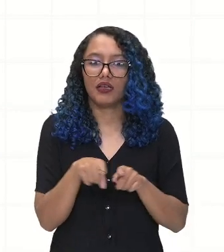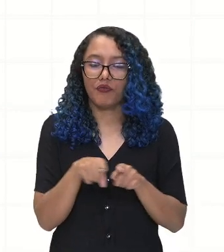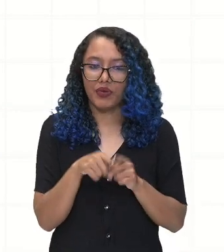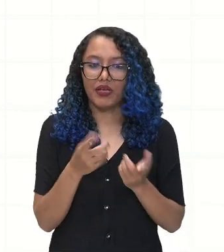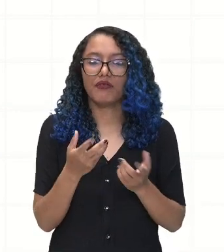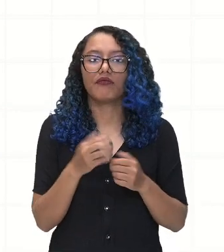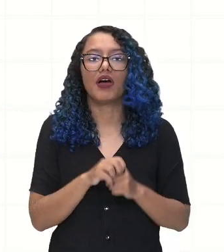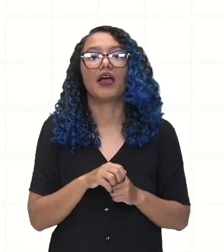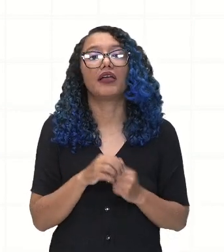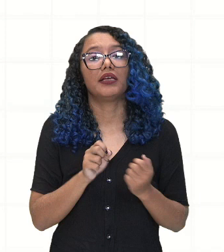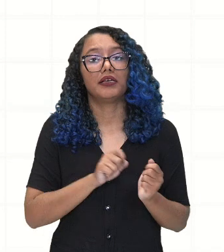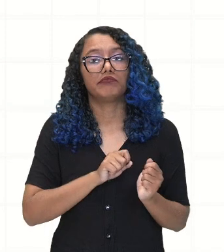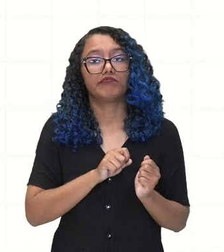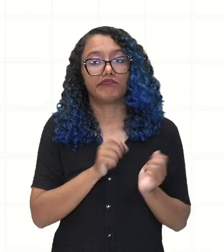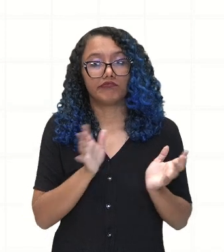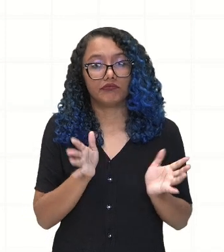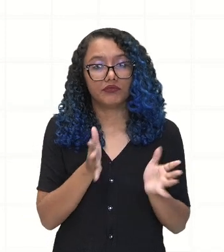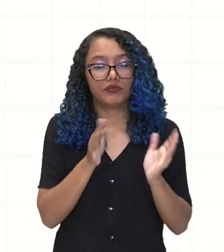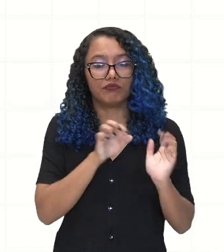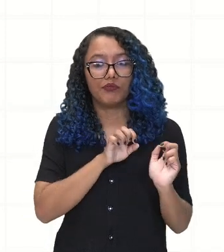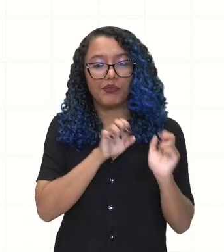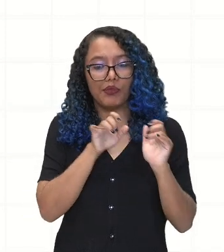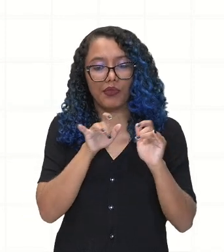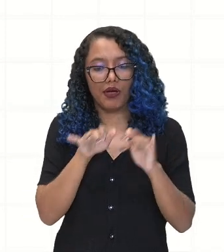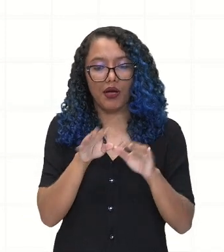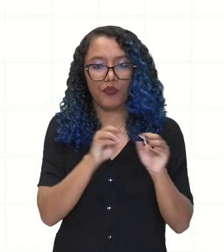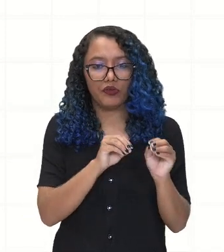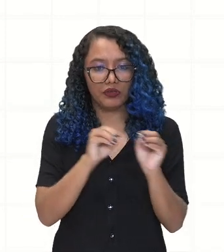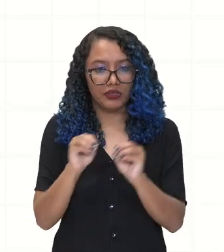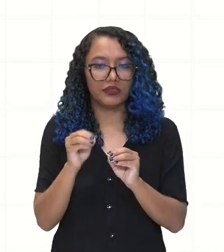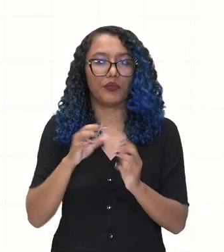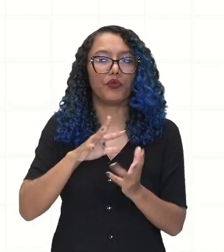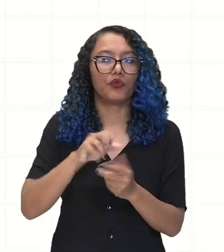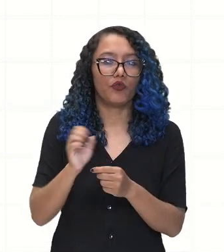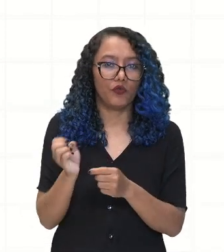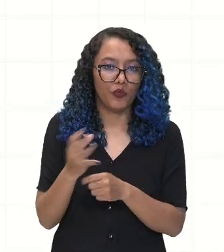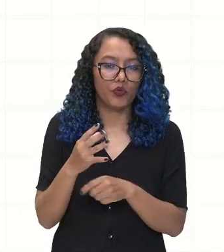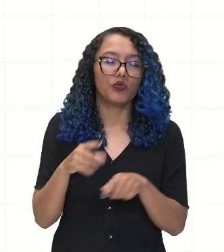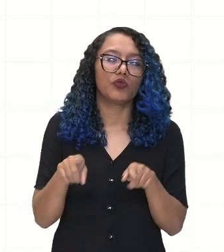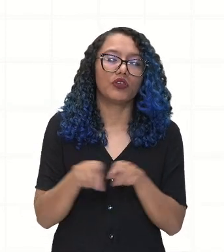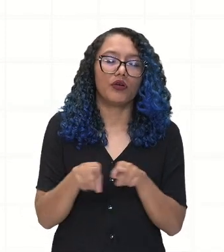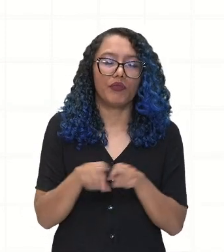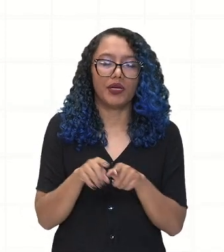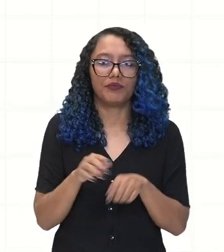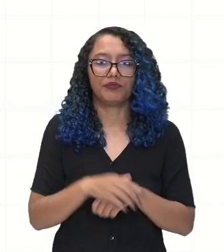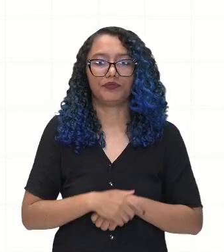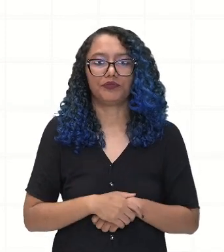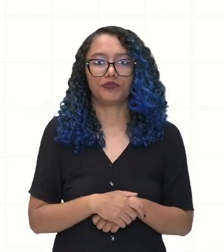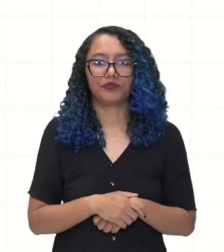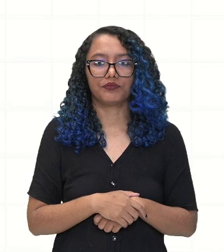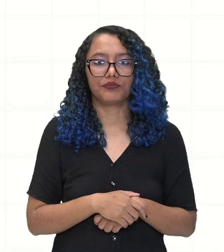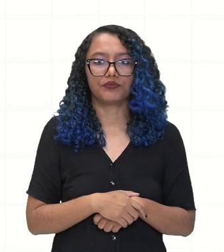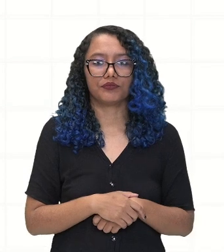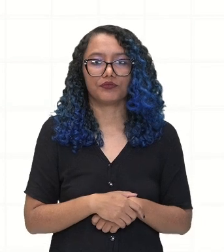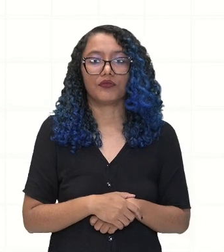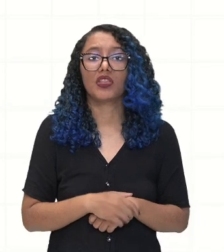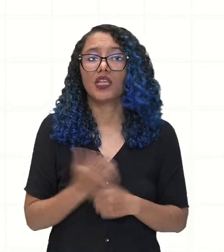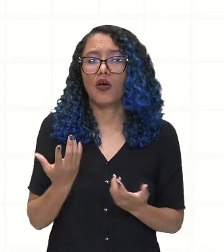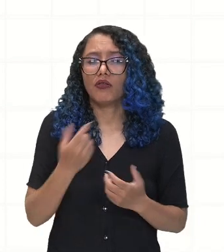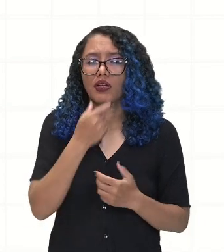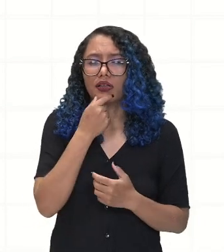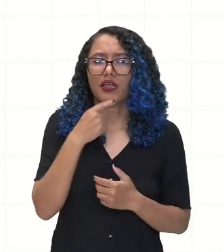o novo mundo. O que isso relata? Justamente, na Inglaterra nós vamos ter a presença do anglicanismo.